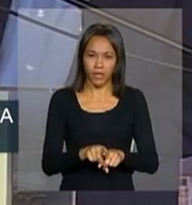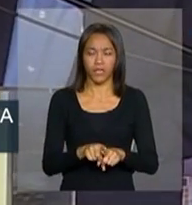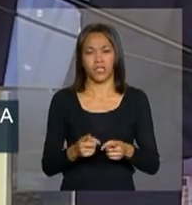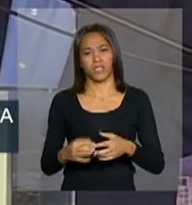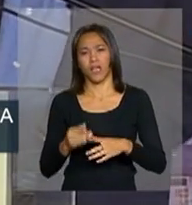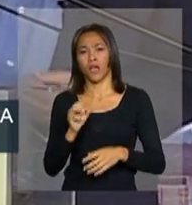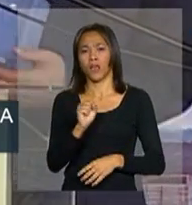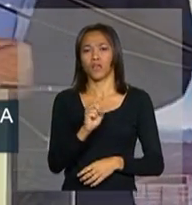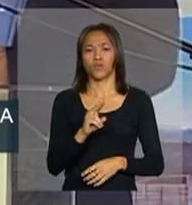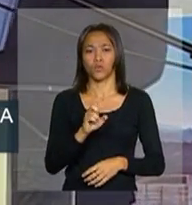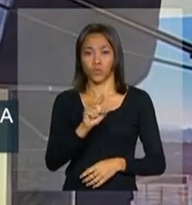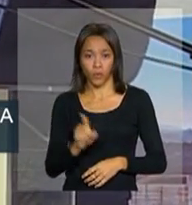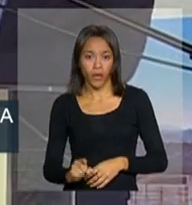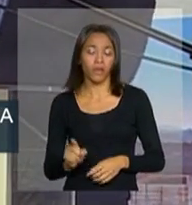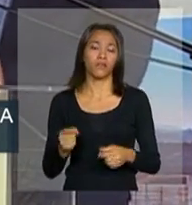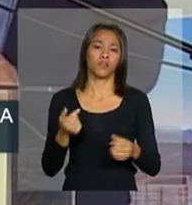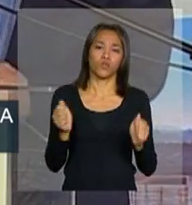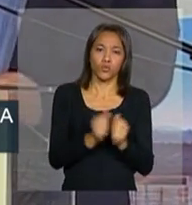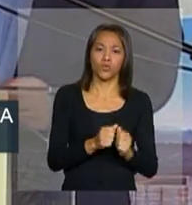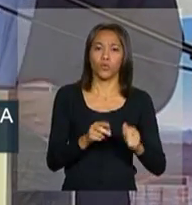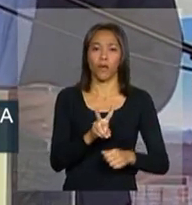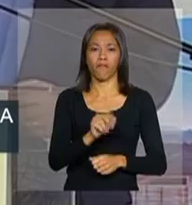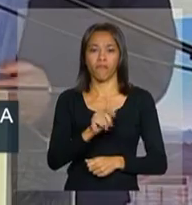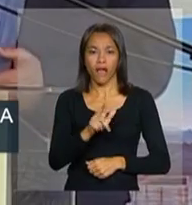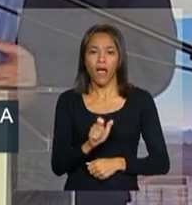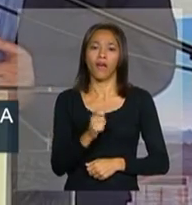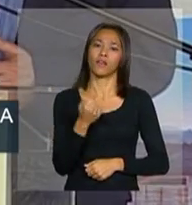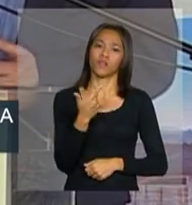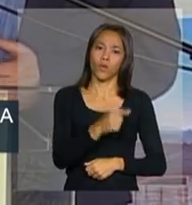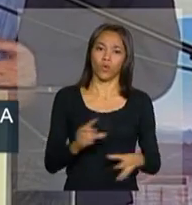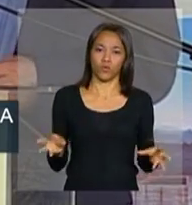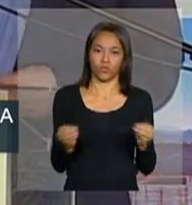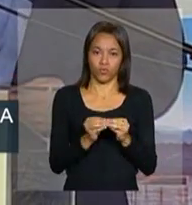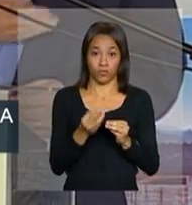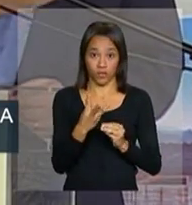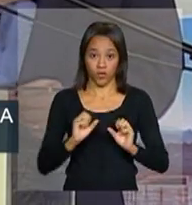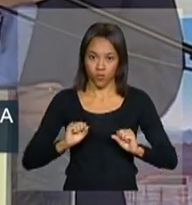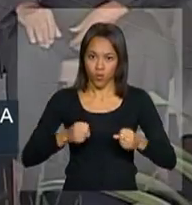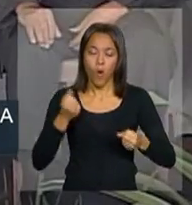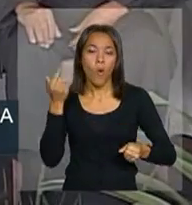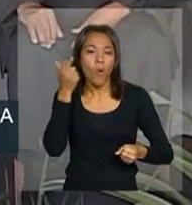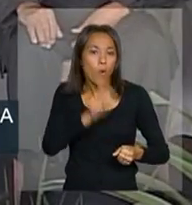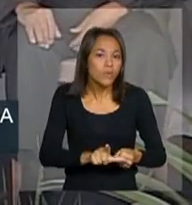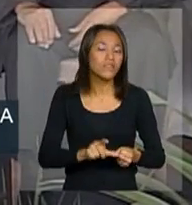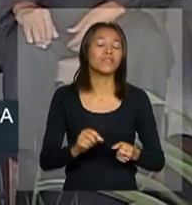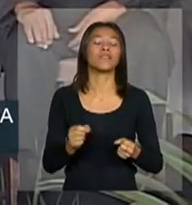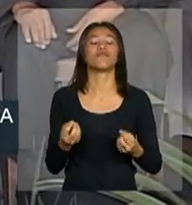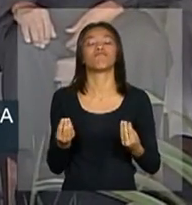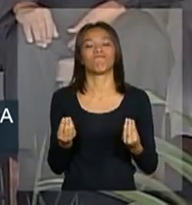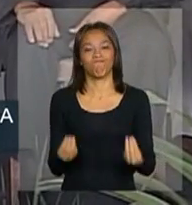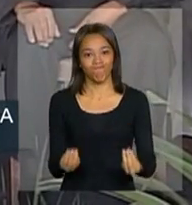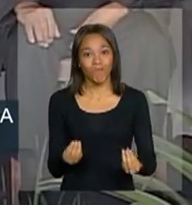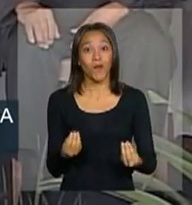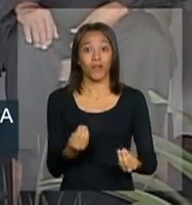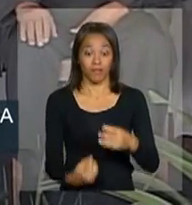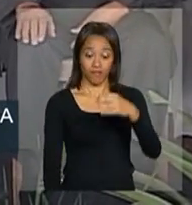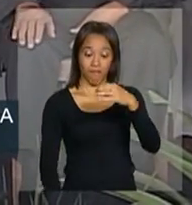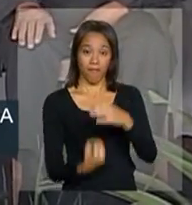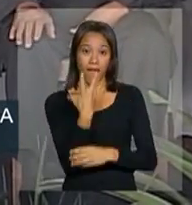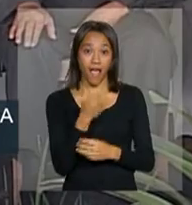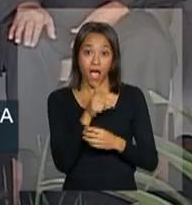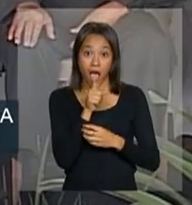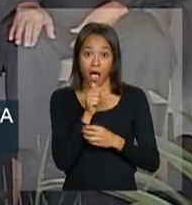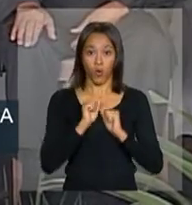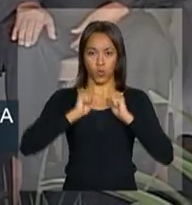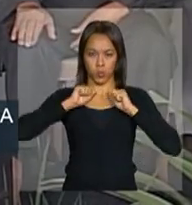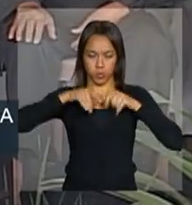SUEI junto com a Vale, com a Alcoa, conseguiram pôr de pé uma usina que, para